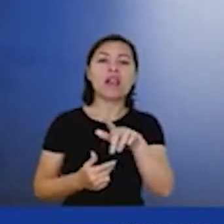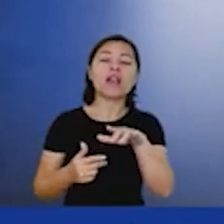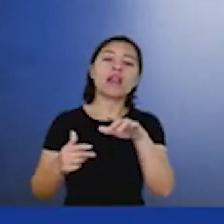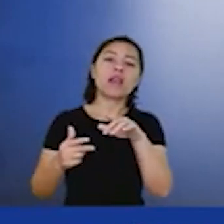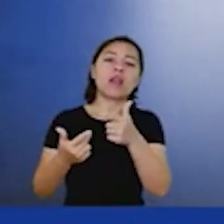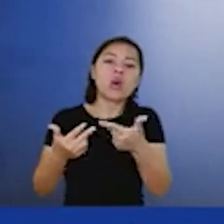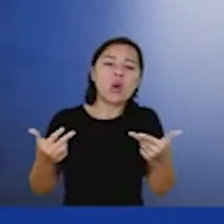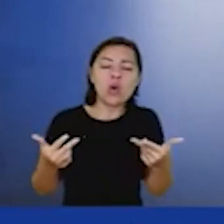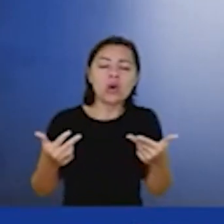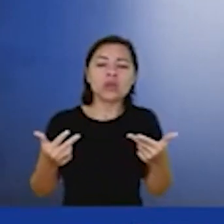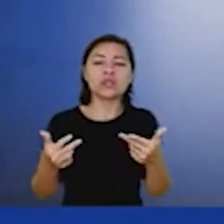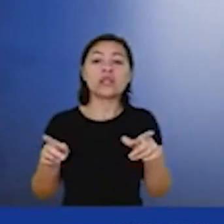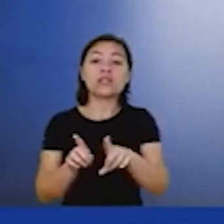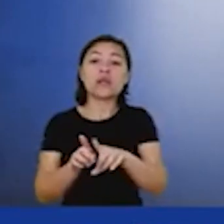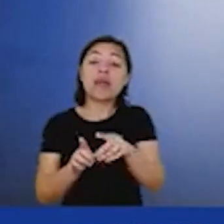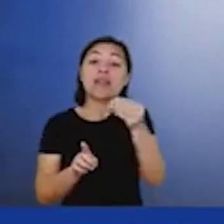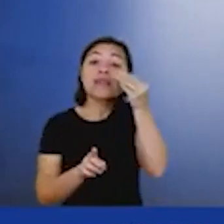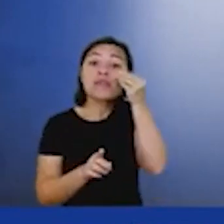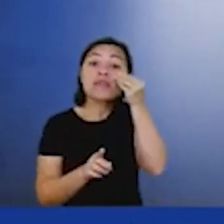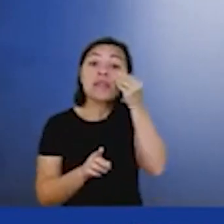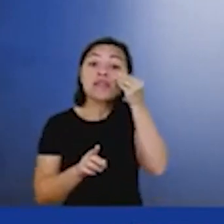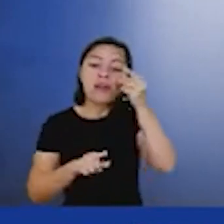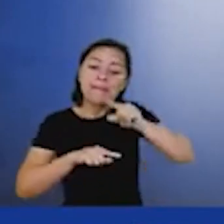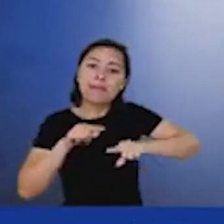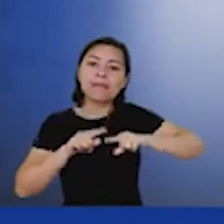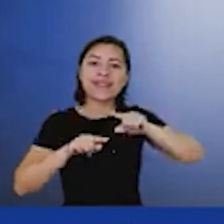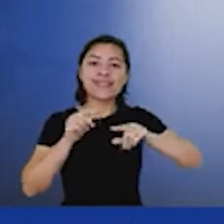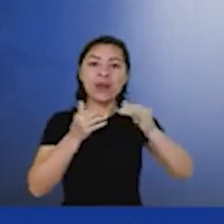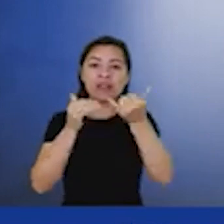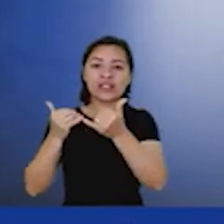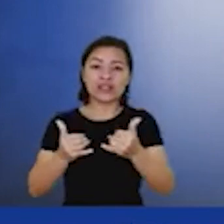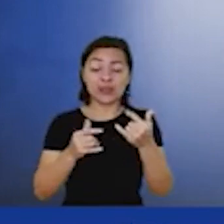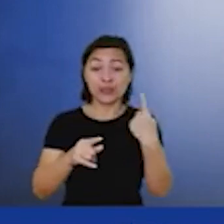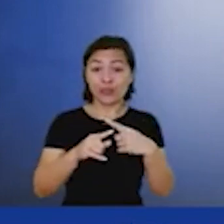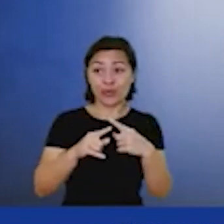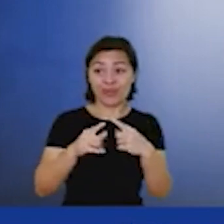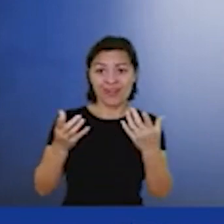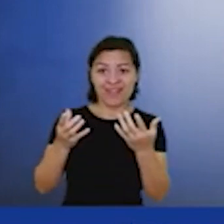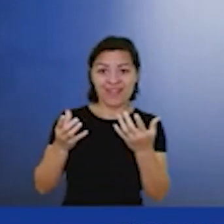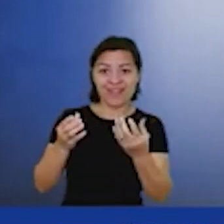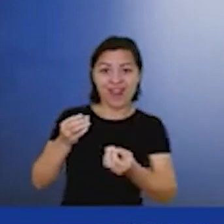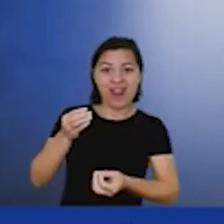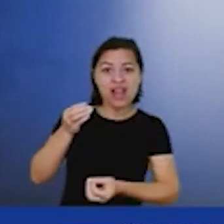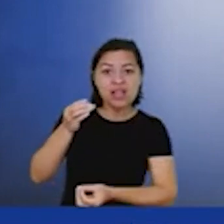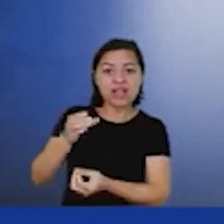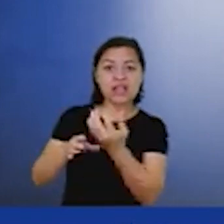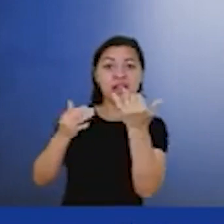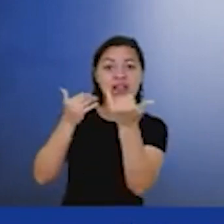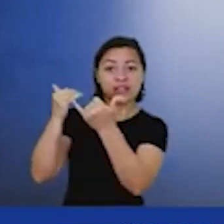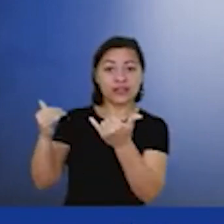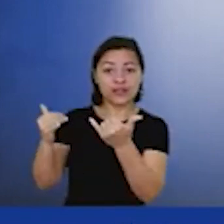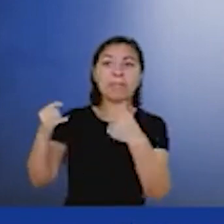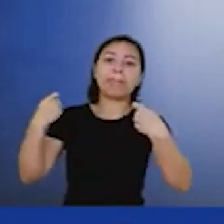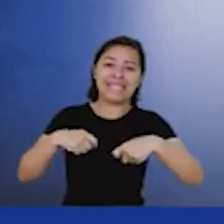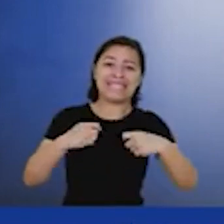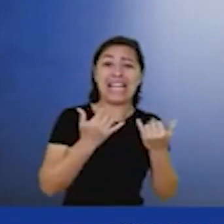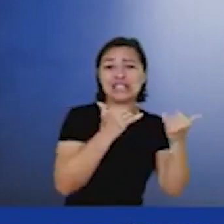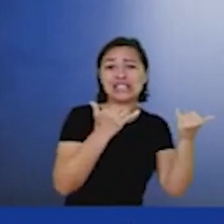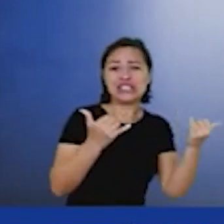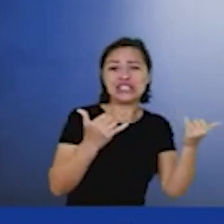segundo escopo, tentando trazer insumos energéticos, porque para produzir energia, a gente precisa de energia, então, muito